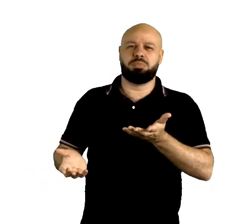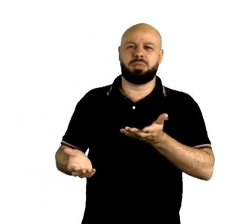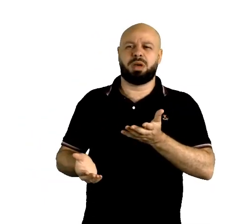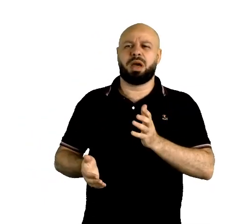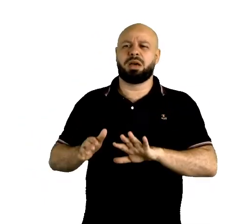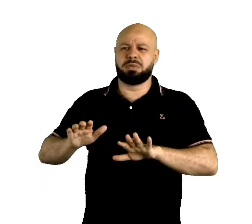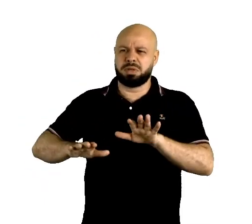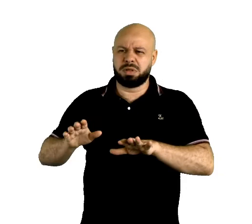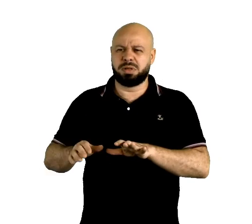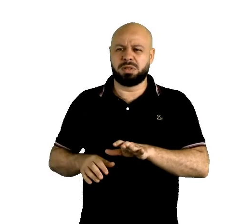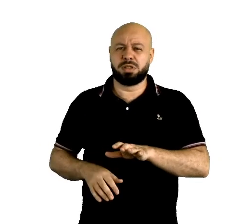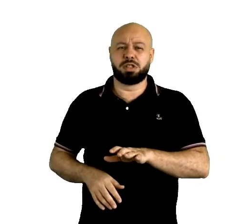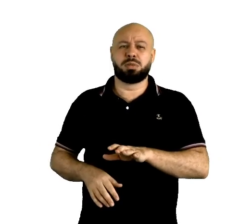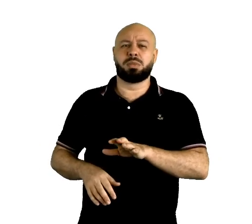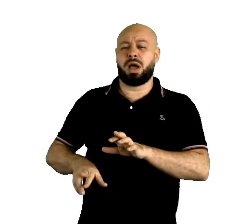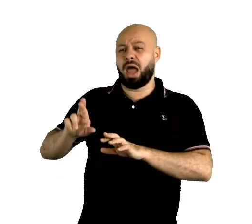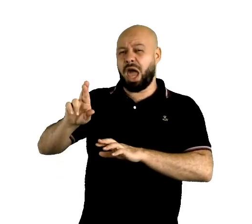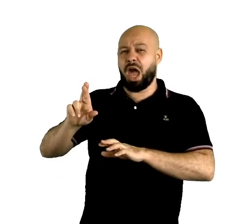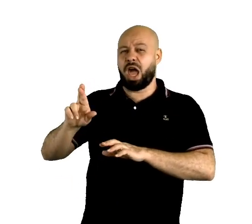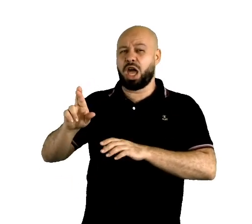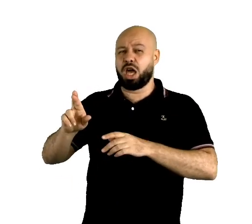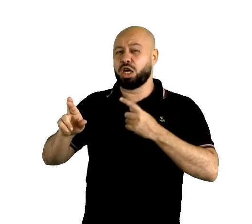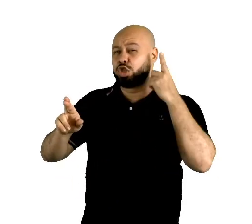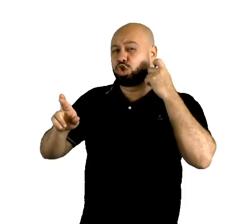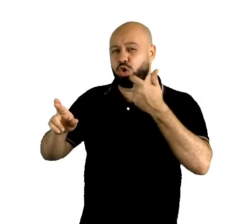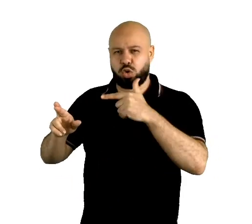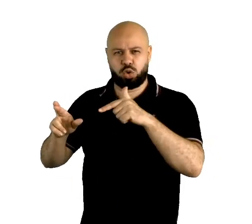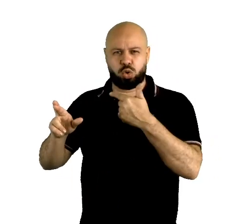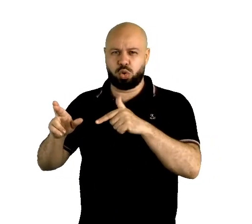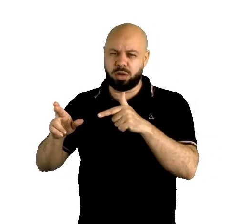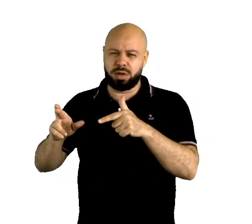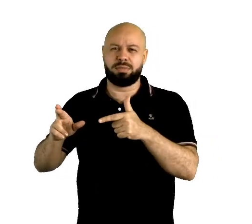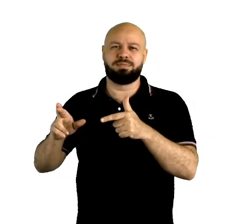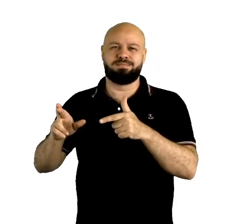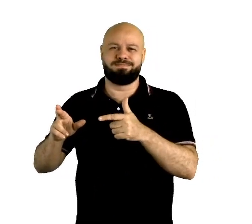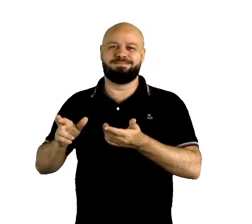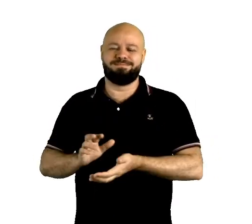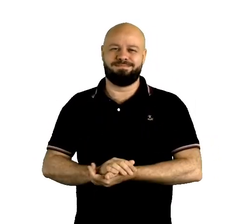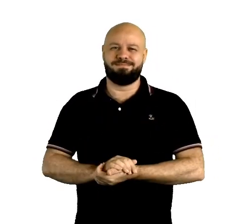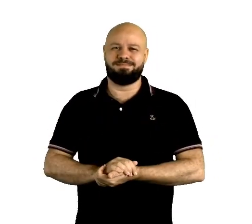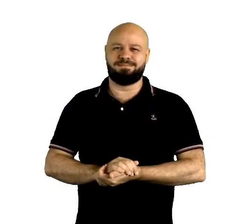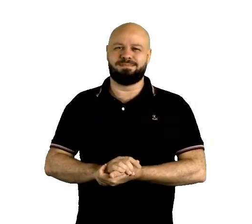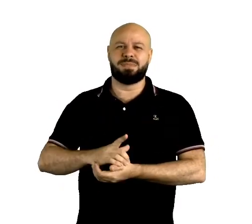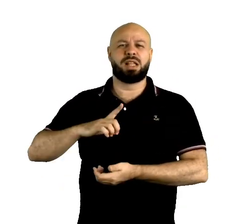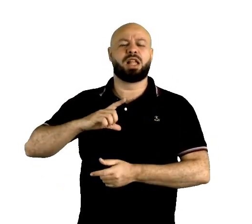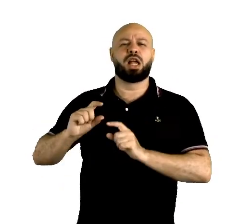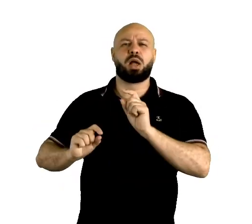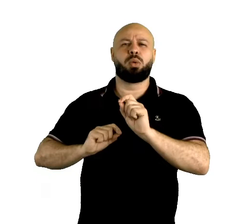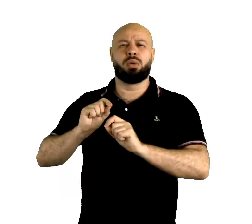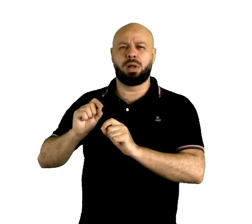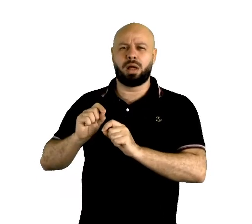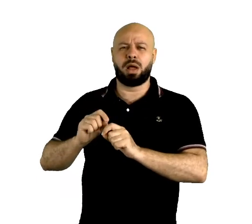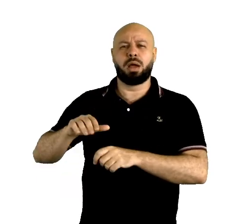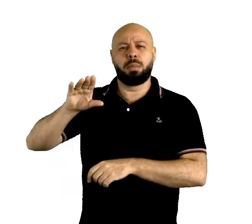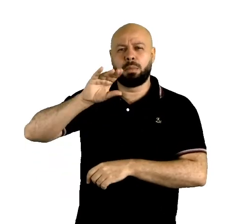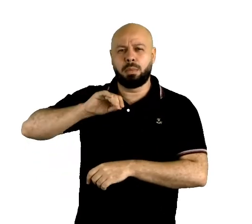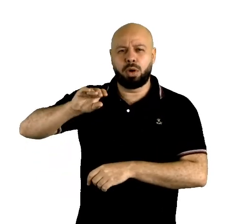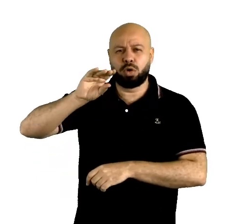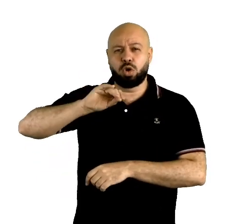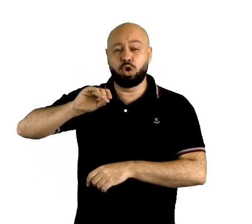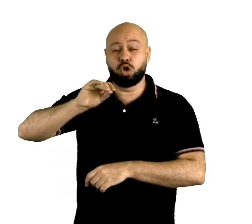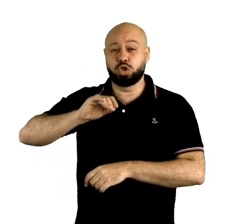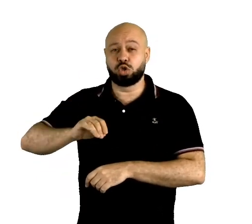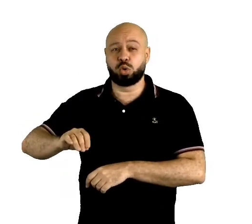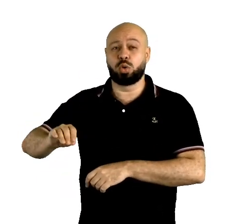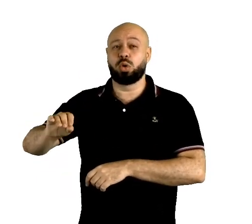não é sonoro, né? Em alguns casos, o R não é sonoro, né? Temos aí também a pronúncia latente do T.